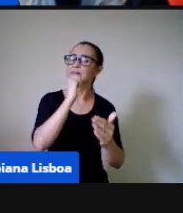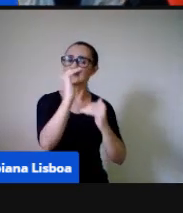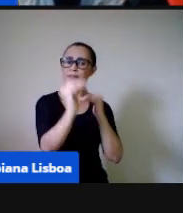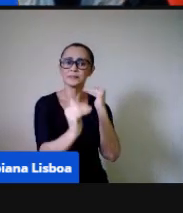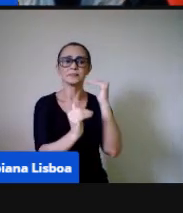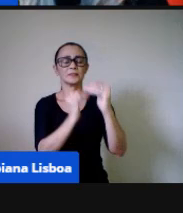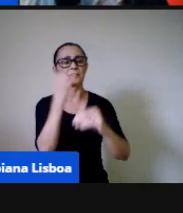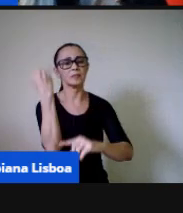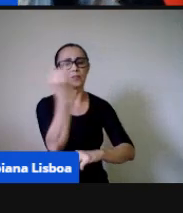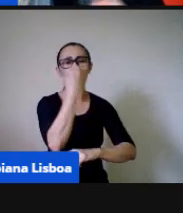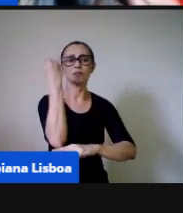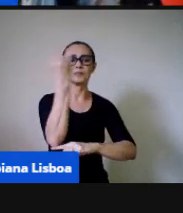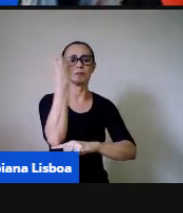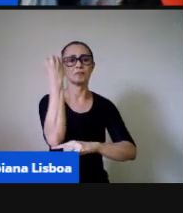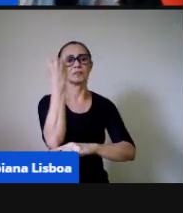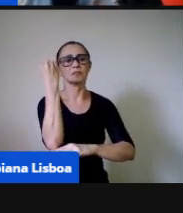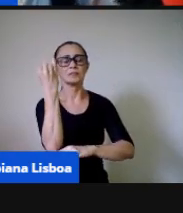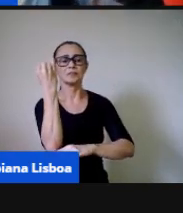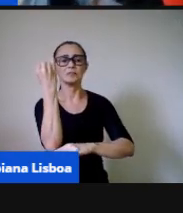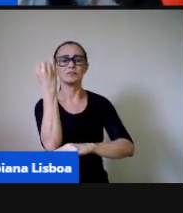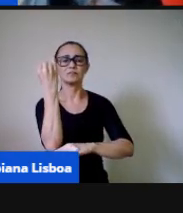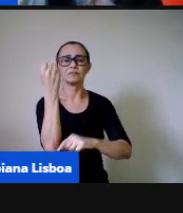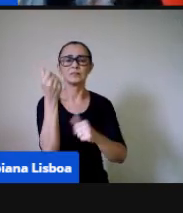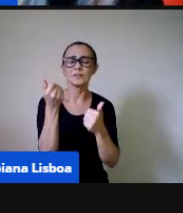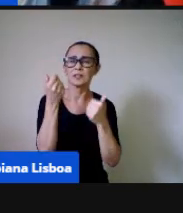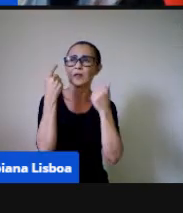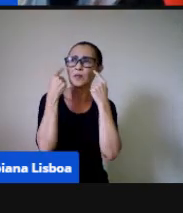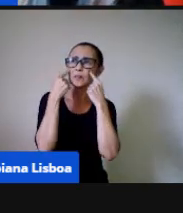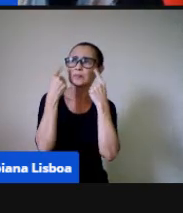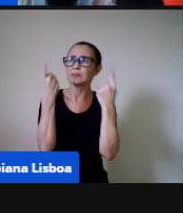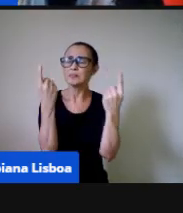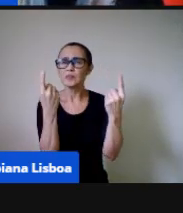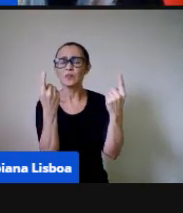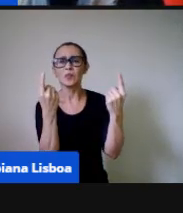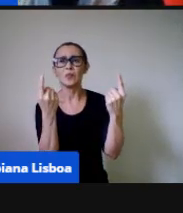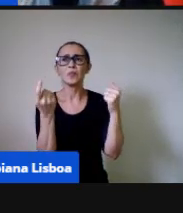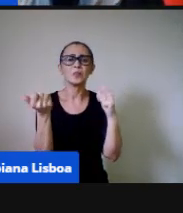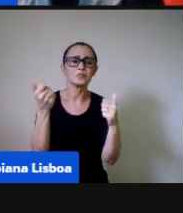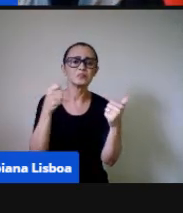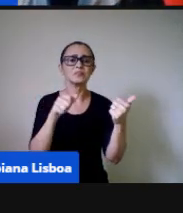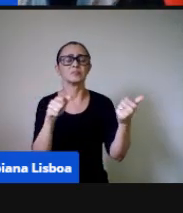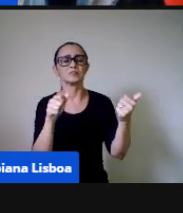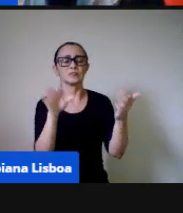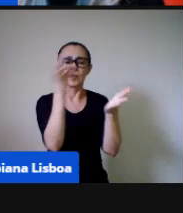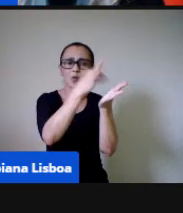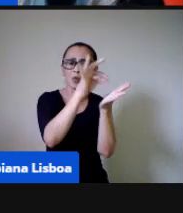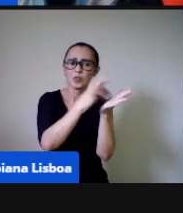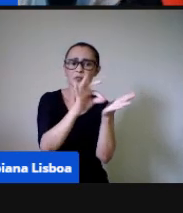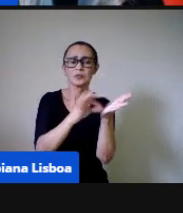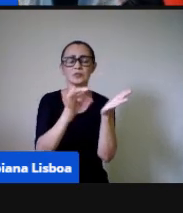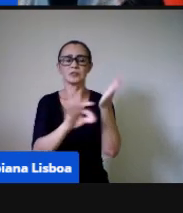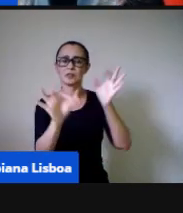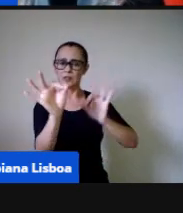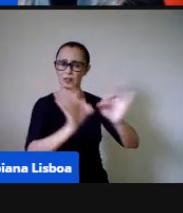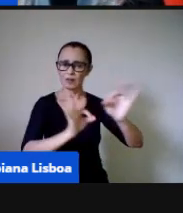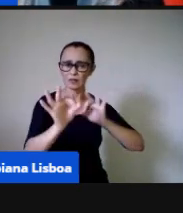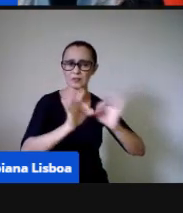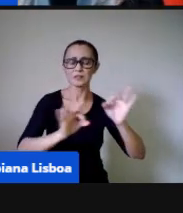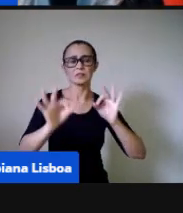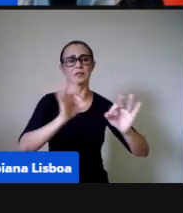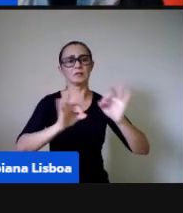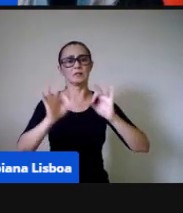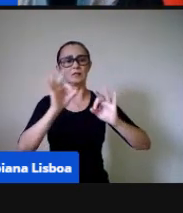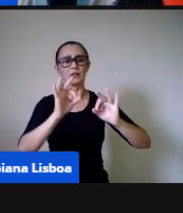é extremamente importante, fazer análise é muito importante, corrigir e ajustar, né, comunicar